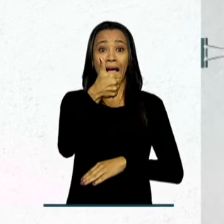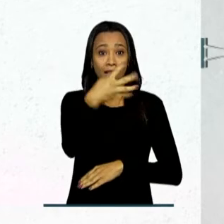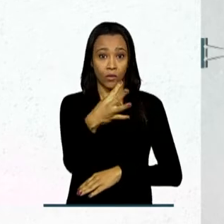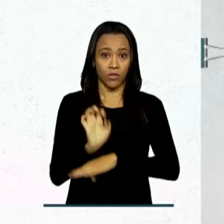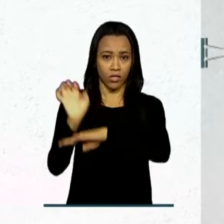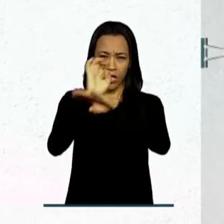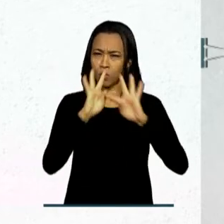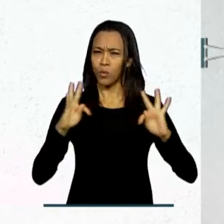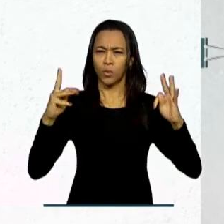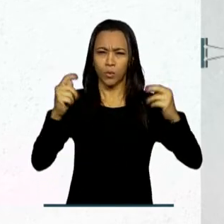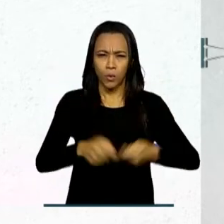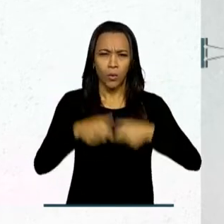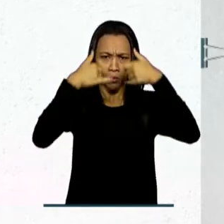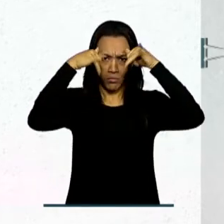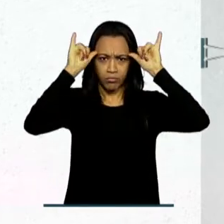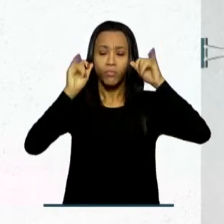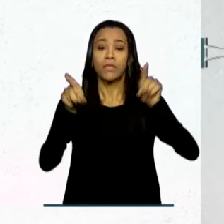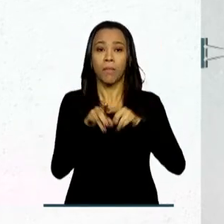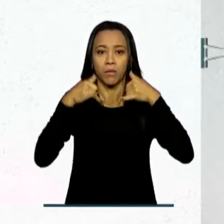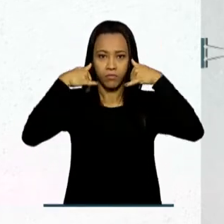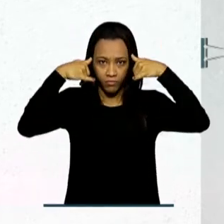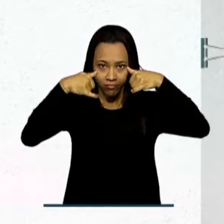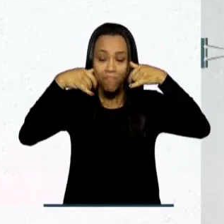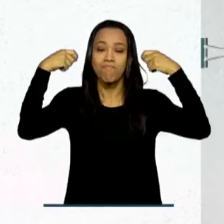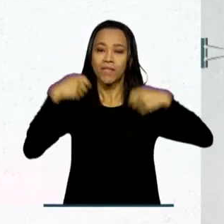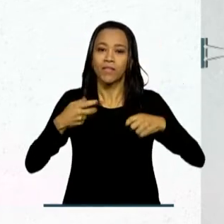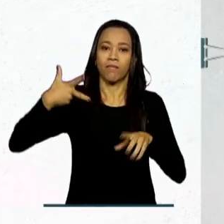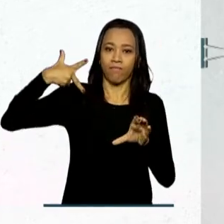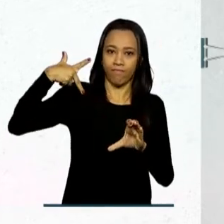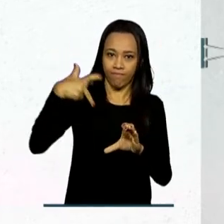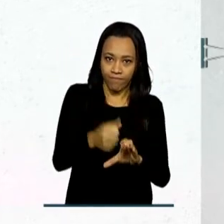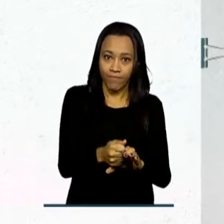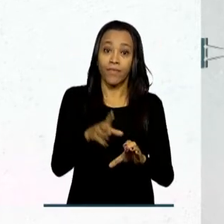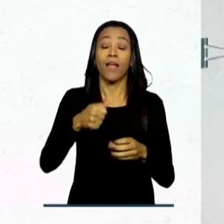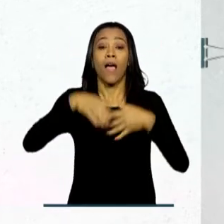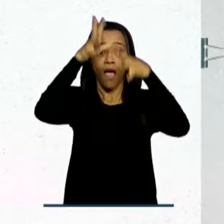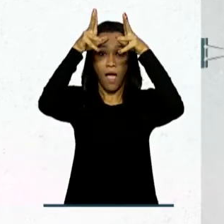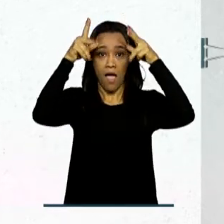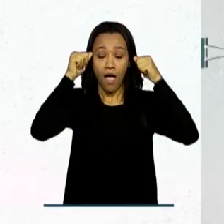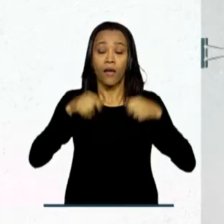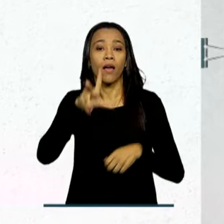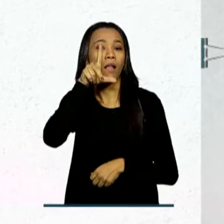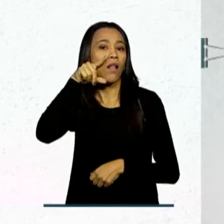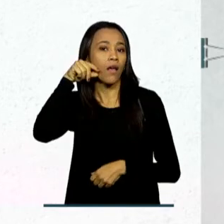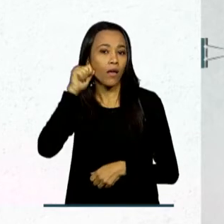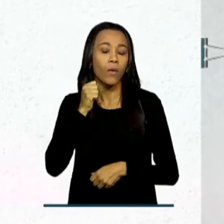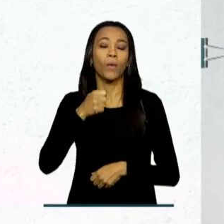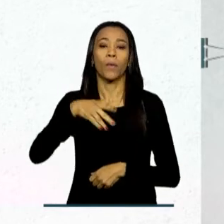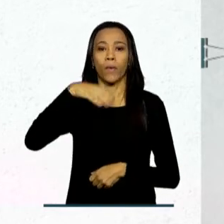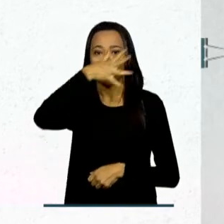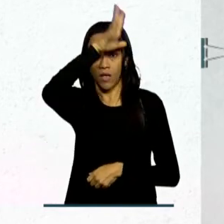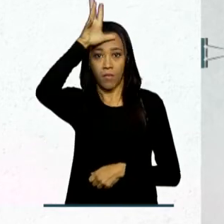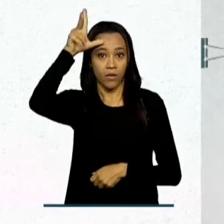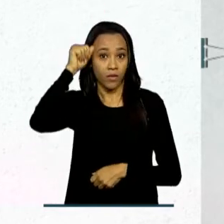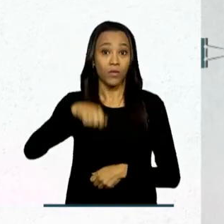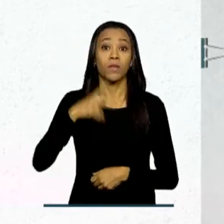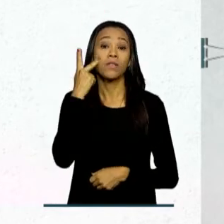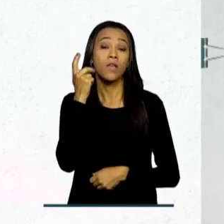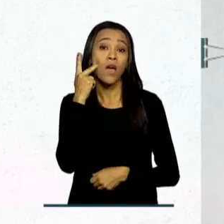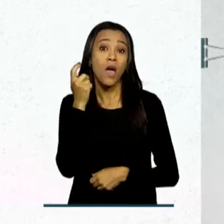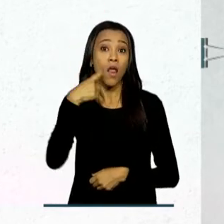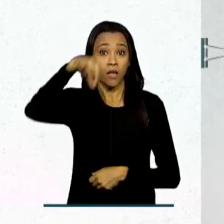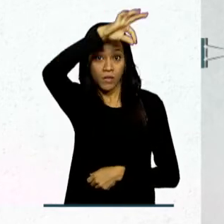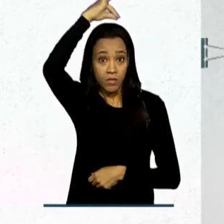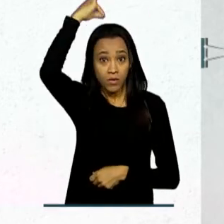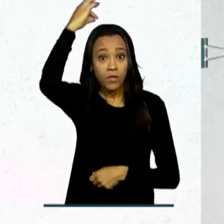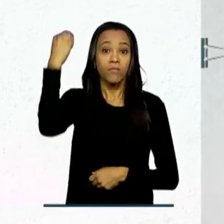rebanho bovino e bubalino deve ser vacinado. São eles Acre, Alagoas, Amazonas, Ceará, Espírito Santo,